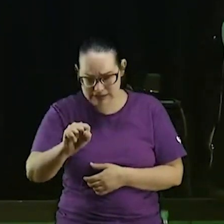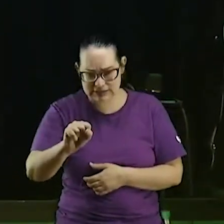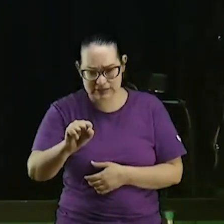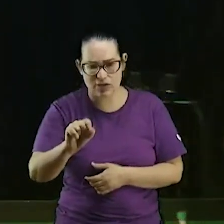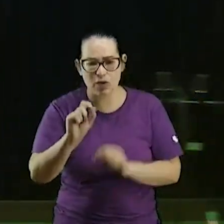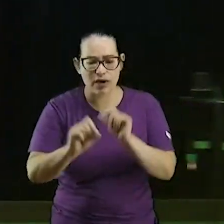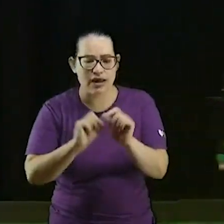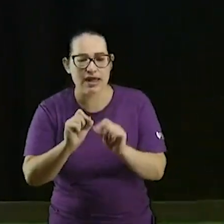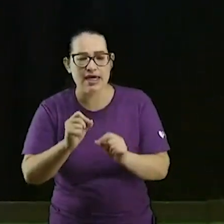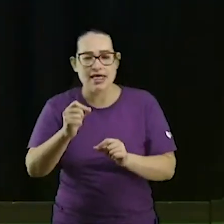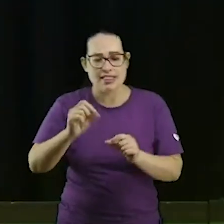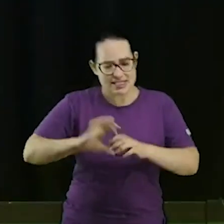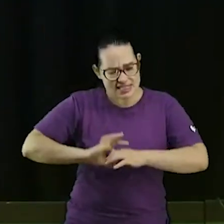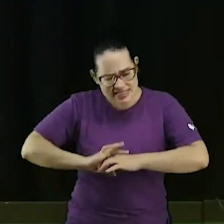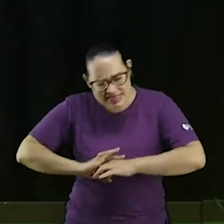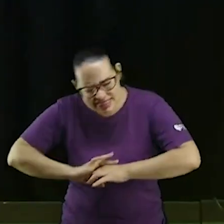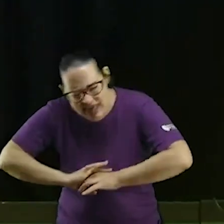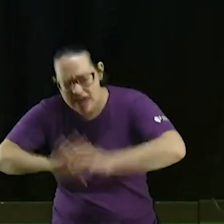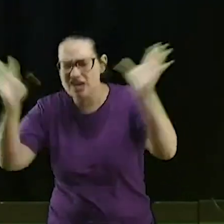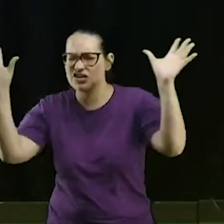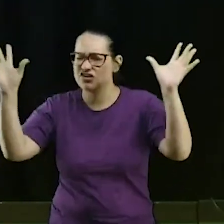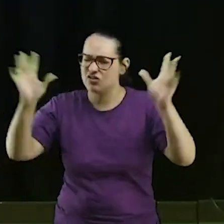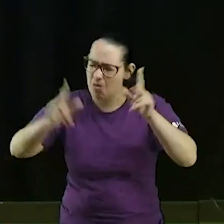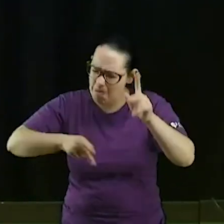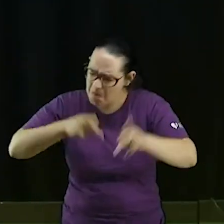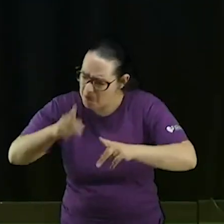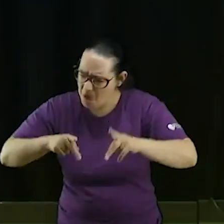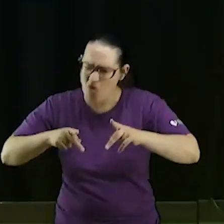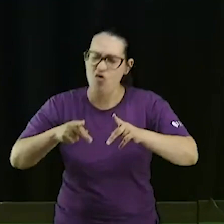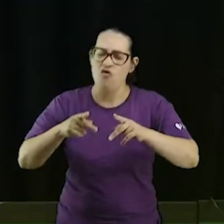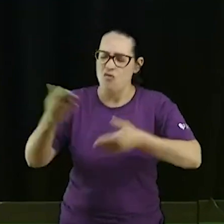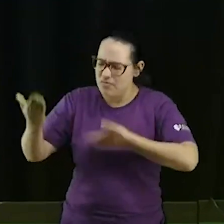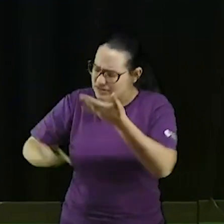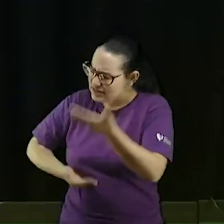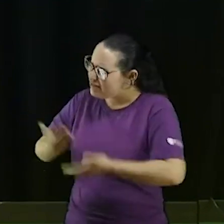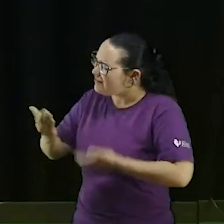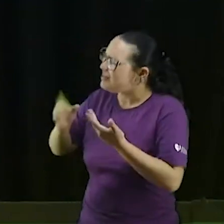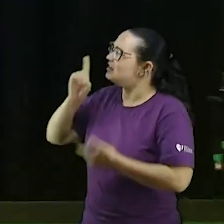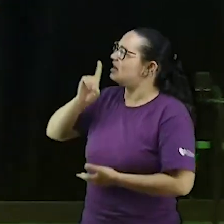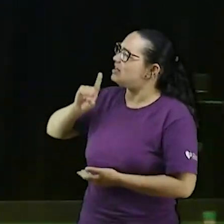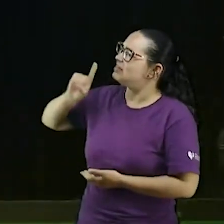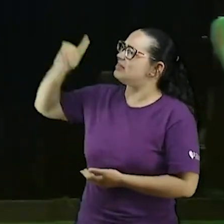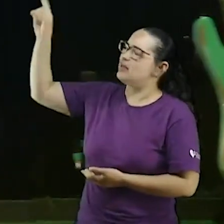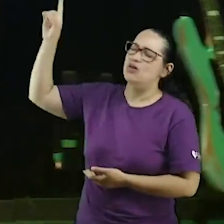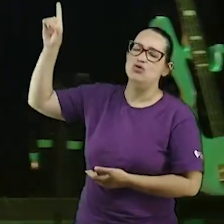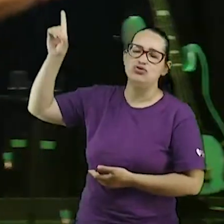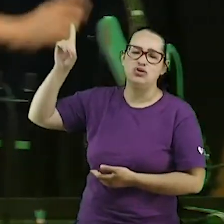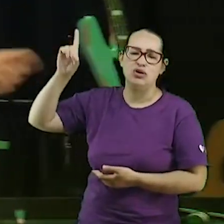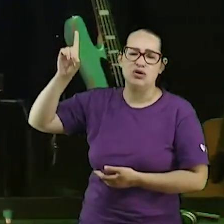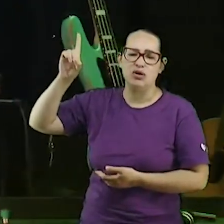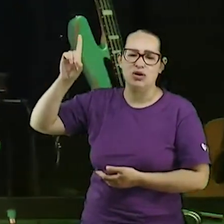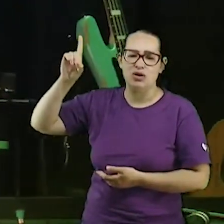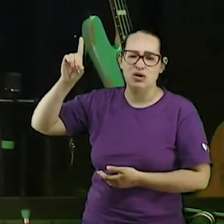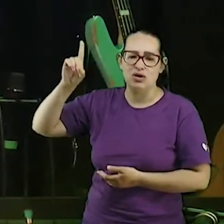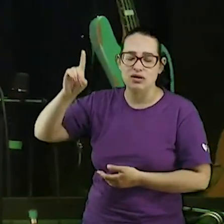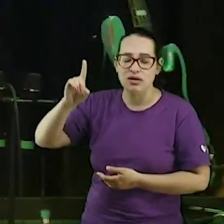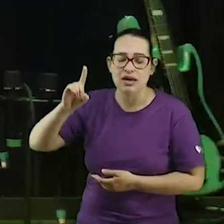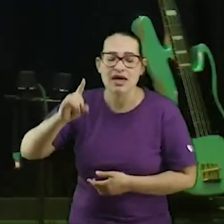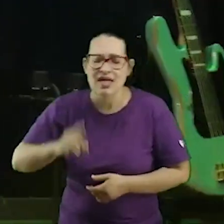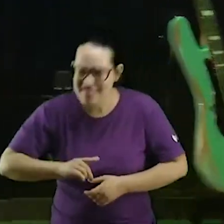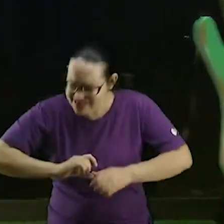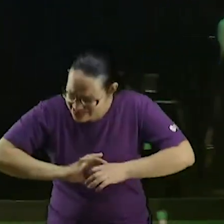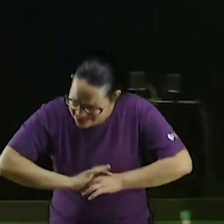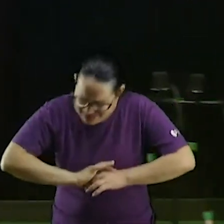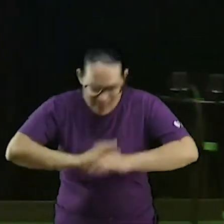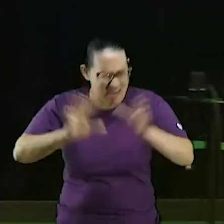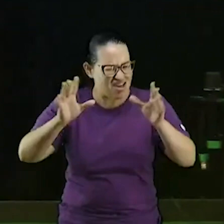sirva. Deixai o meu povo ir para que me sirva. Mas há algo que ele diz, na primeira vez ele falou assim, deixe o